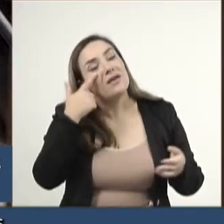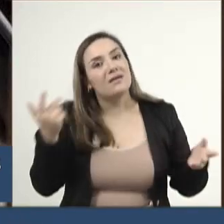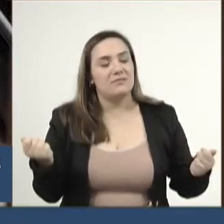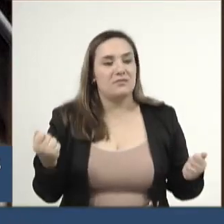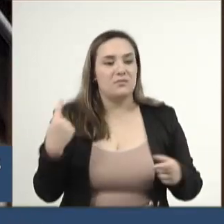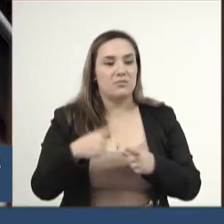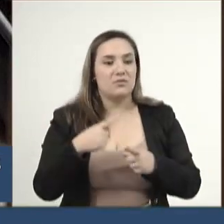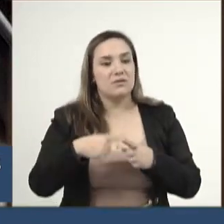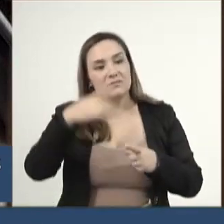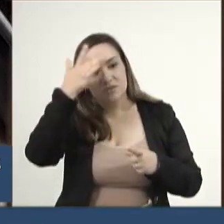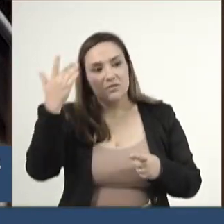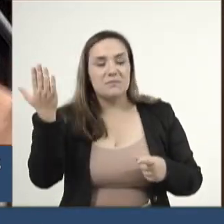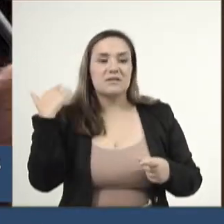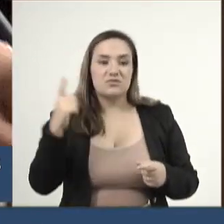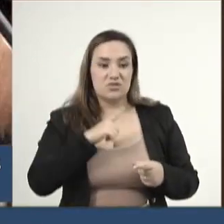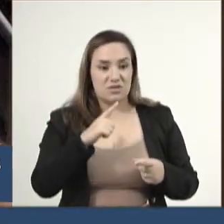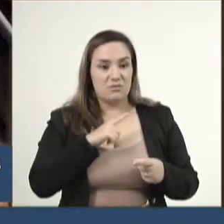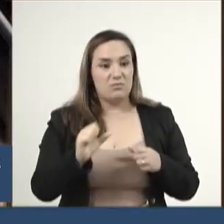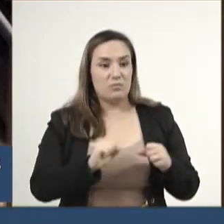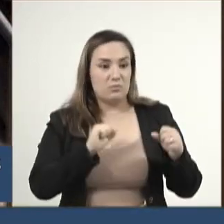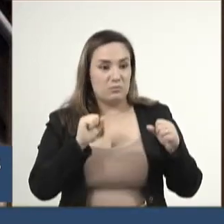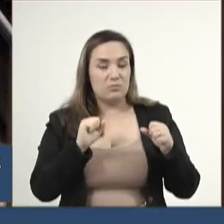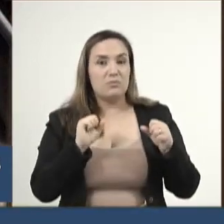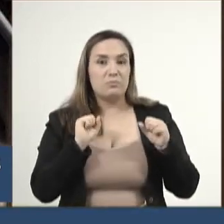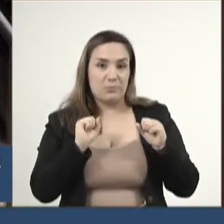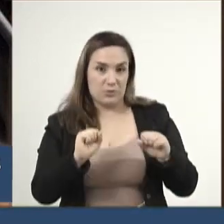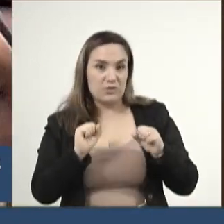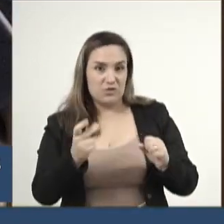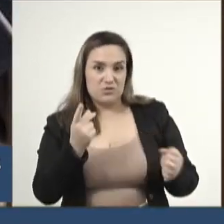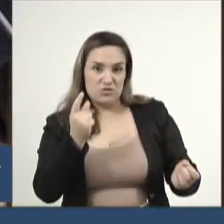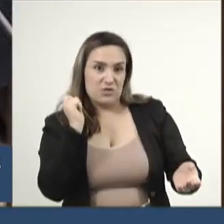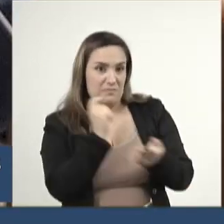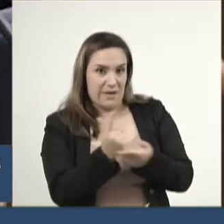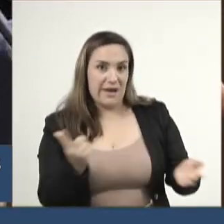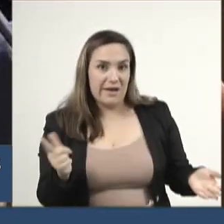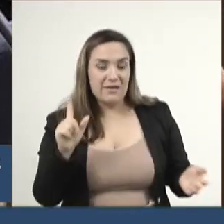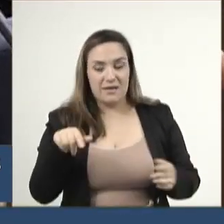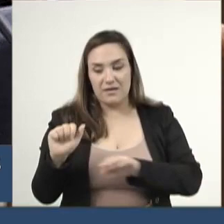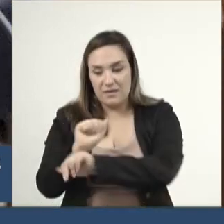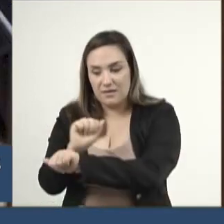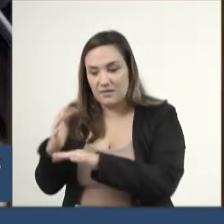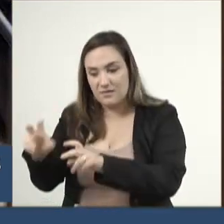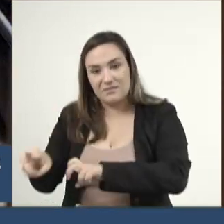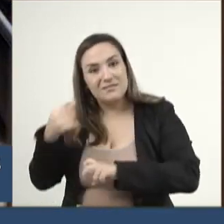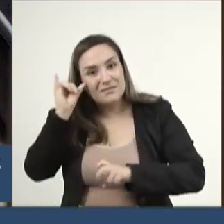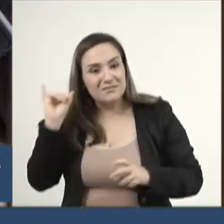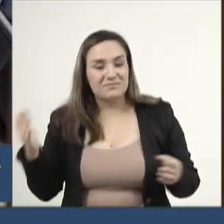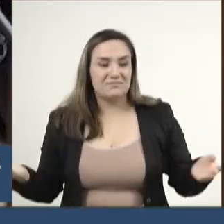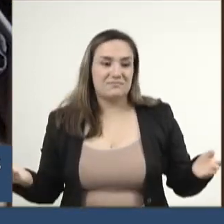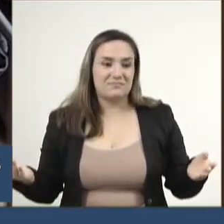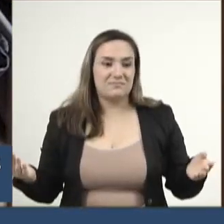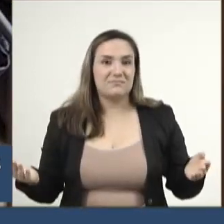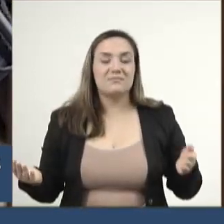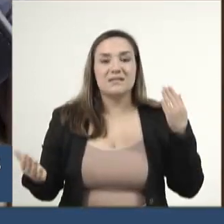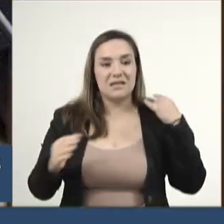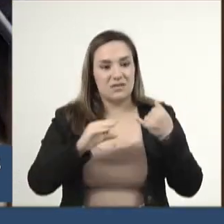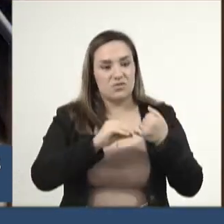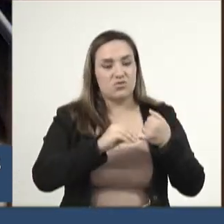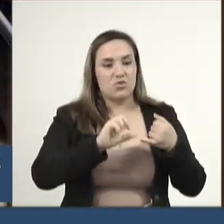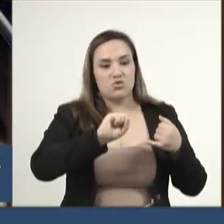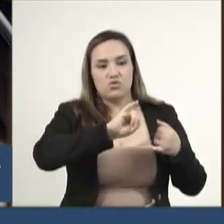pessoas que tinham poder de compra, do setor que sustenta esse país de pé, que é o agronegócio, a soja de 200 é 100,